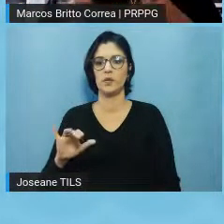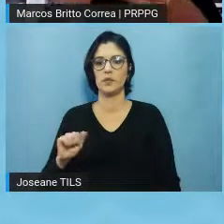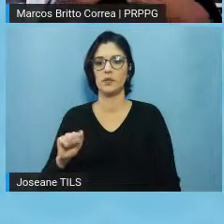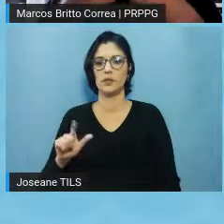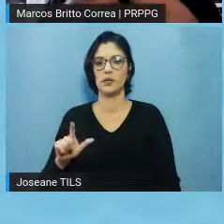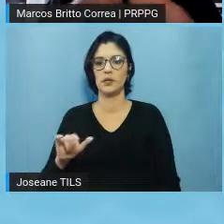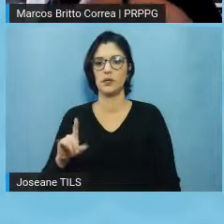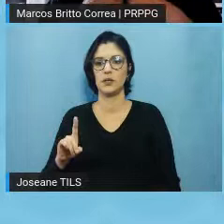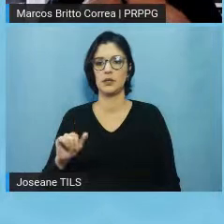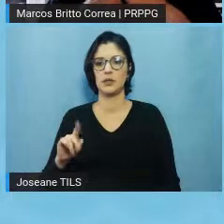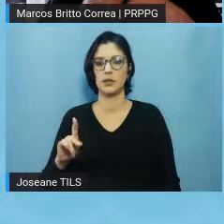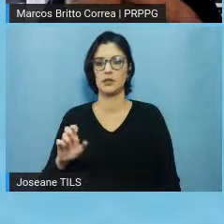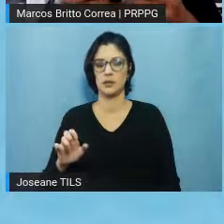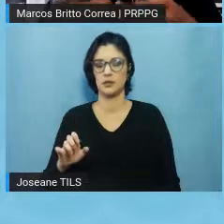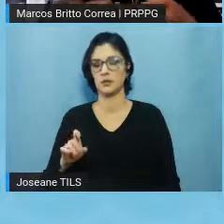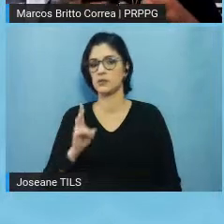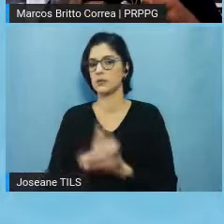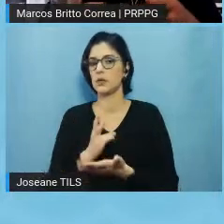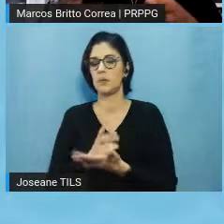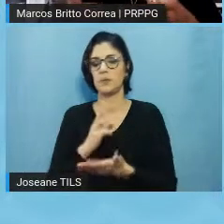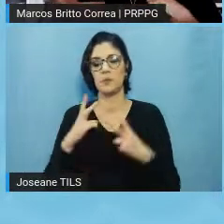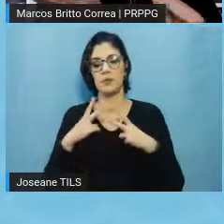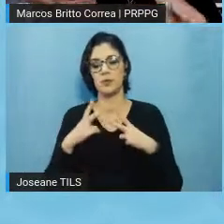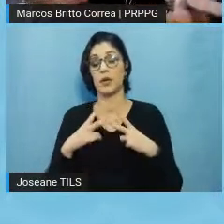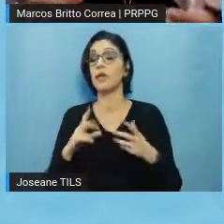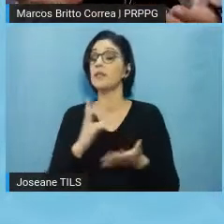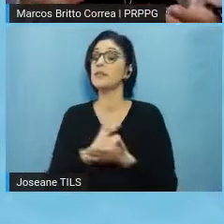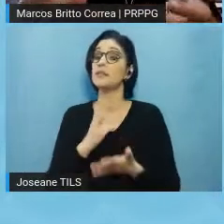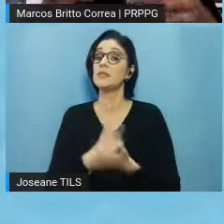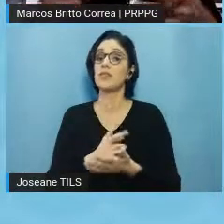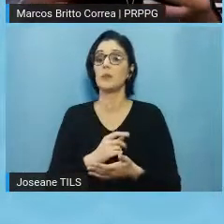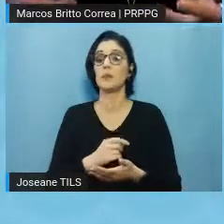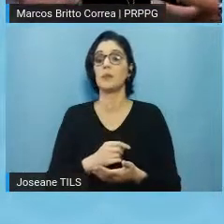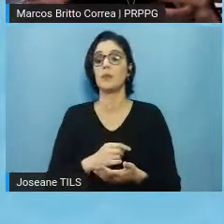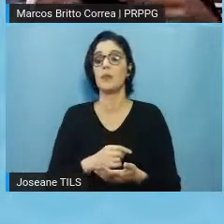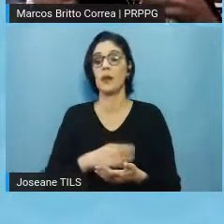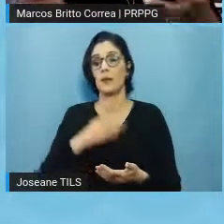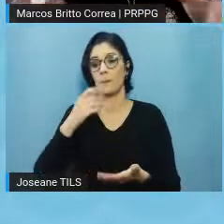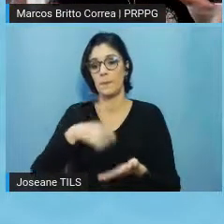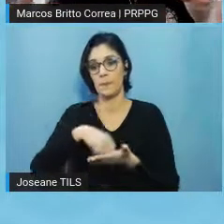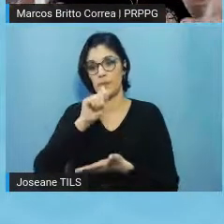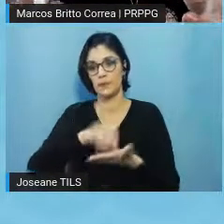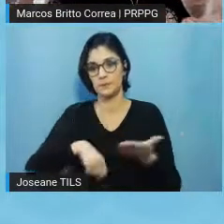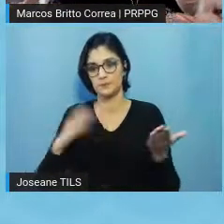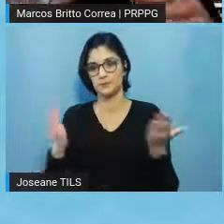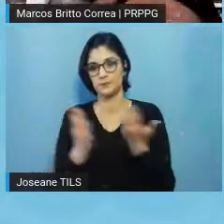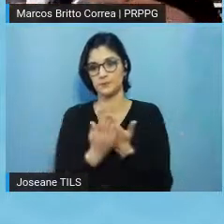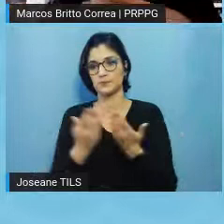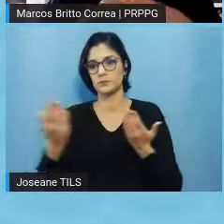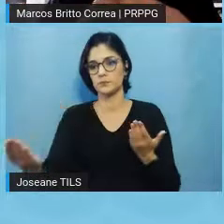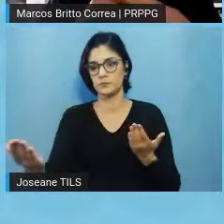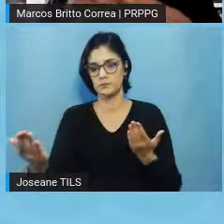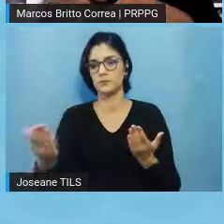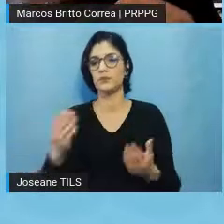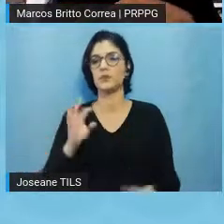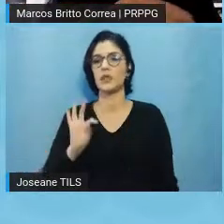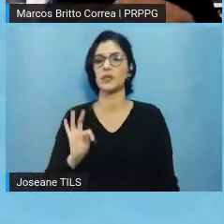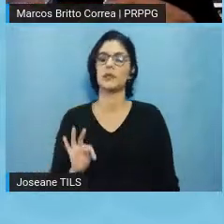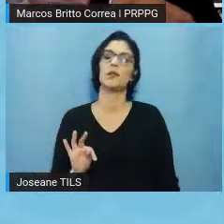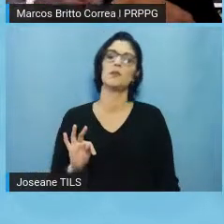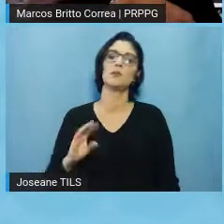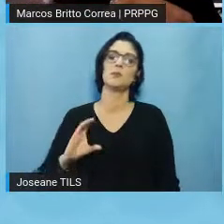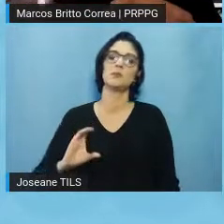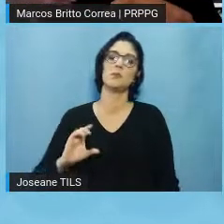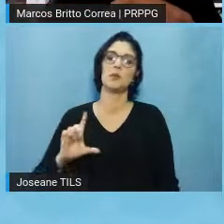e sempre o participante tem que receber uma via, tá, desse termo de consentimento que ele vai ter que assinar, um termo de consentimento livre e esclarecido, ou do